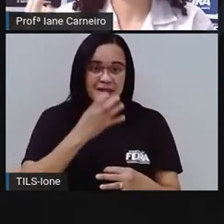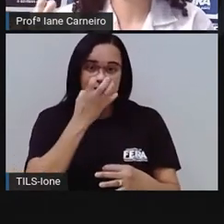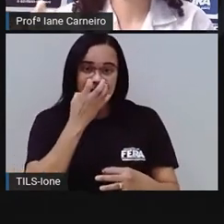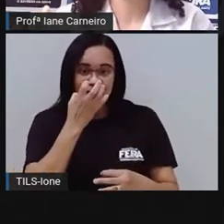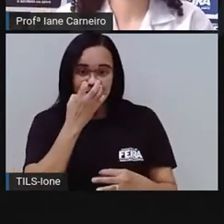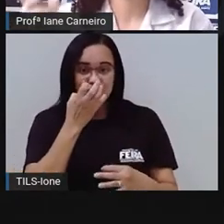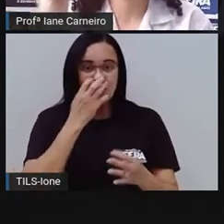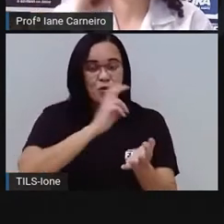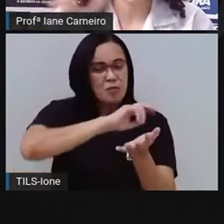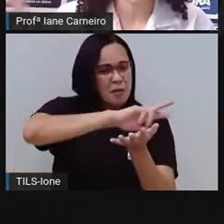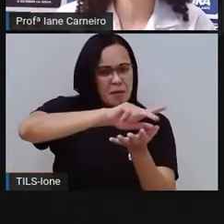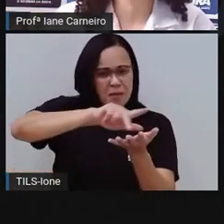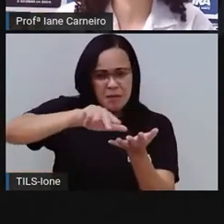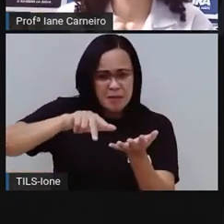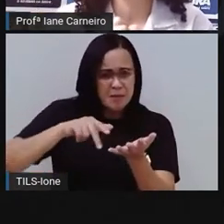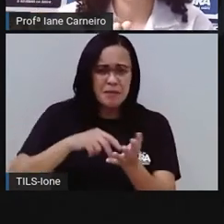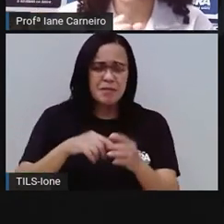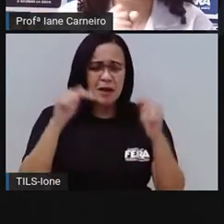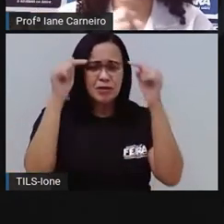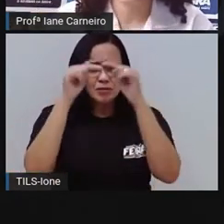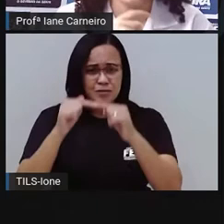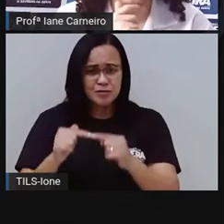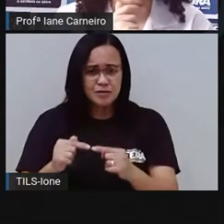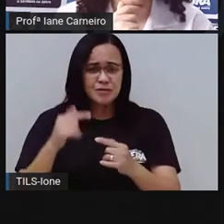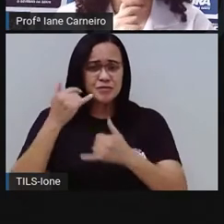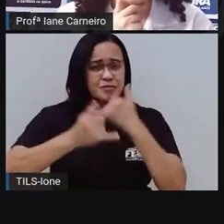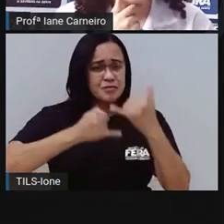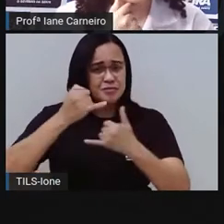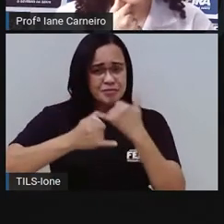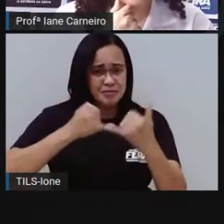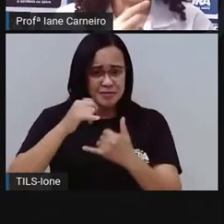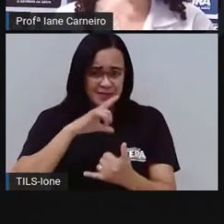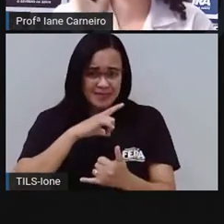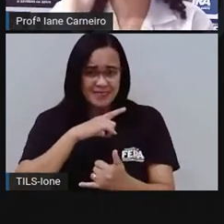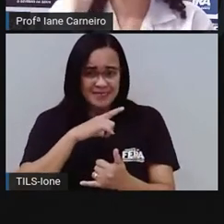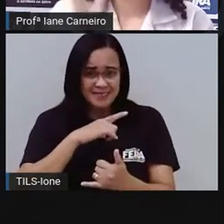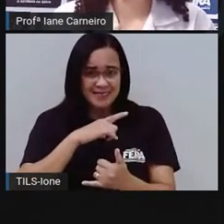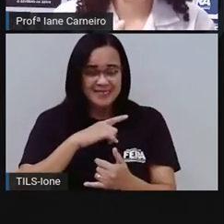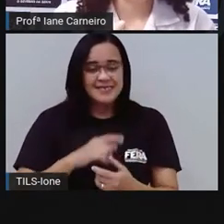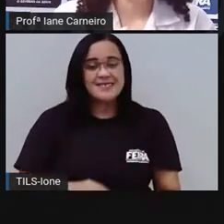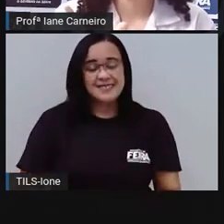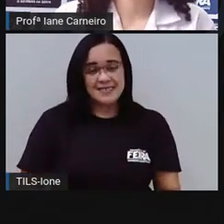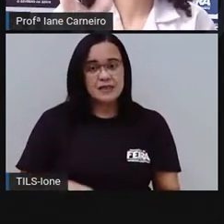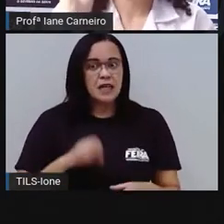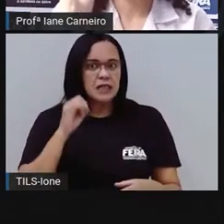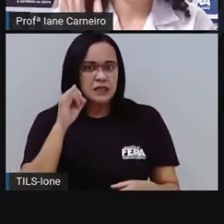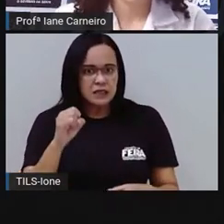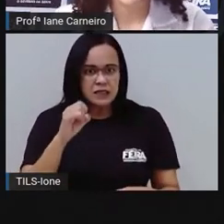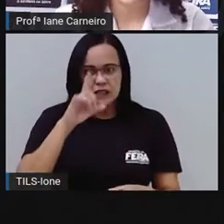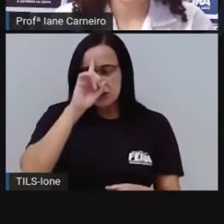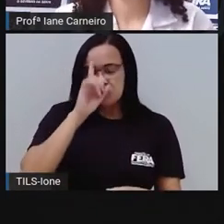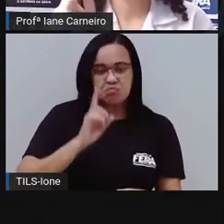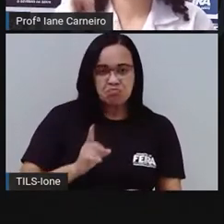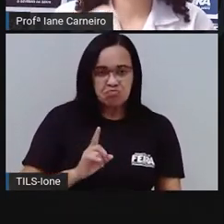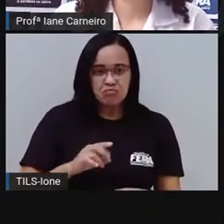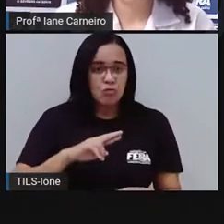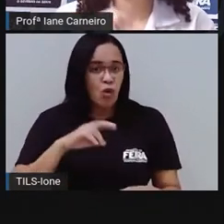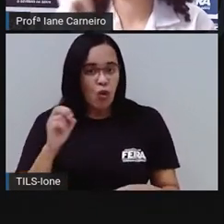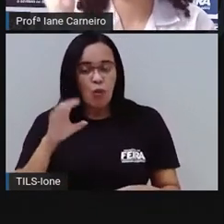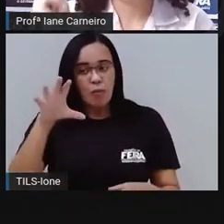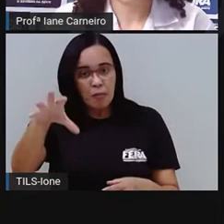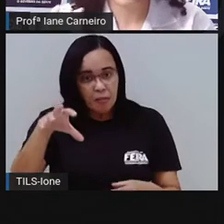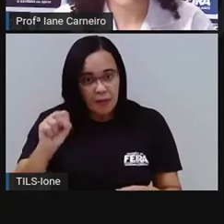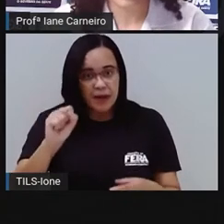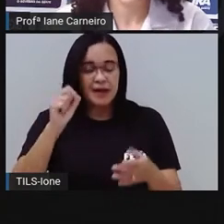as adivinhas têm relação com o au au, com o cachorro? Vamos lá, então, se você não pegou ainda, pega o seu caderno, pega o seu